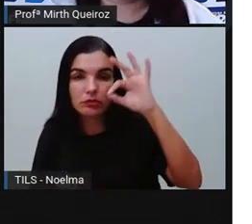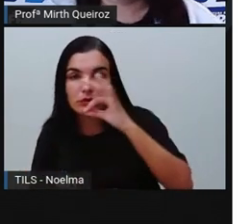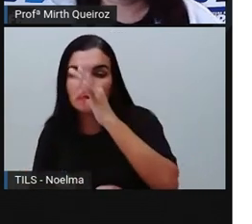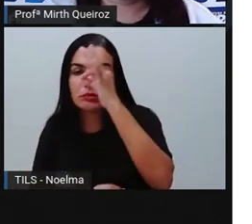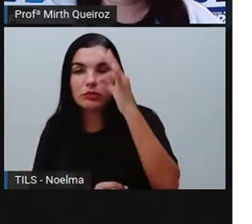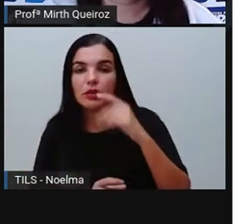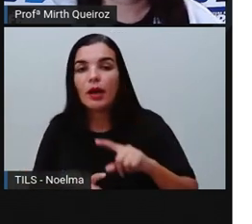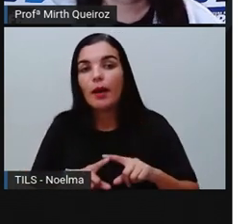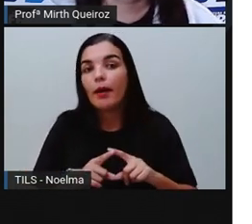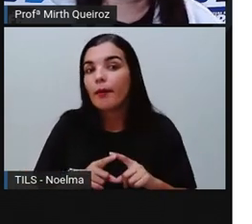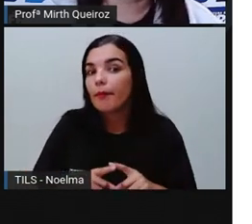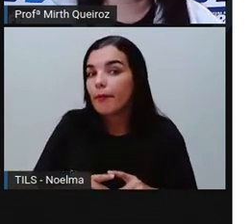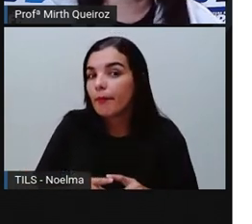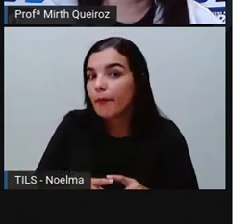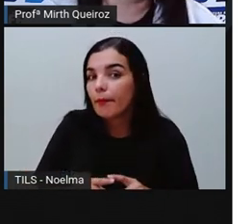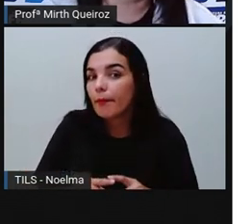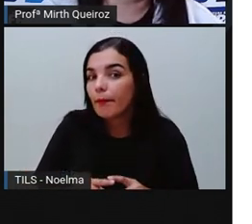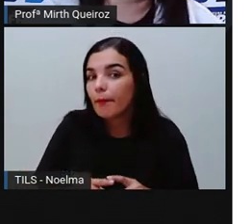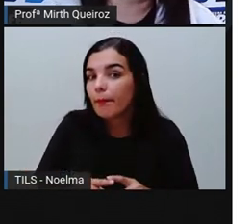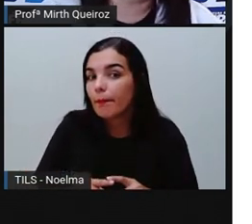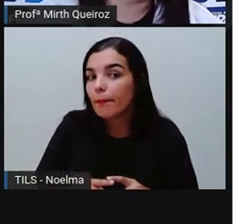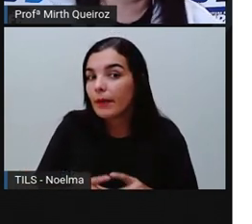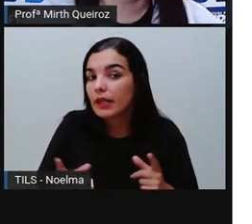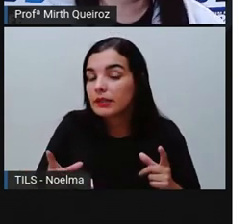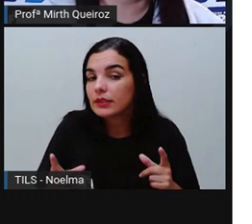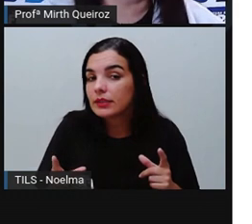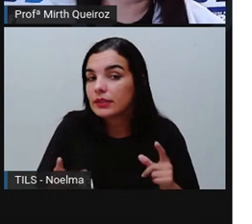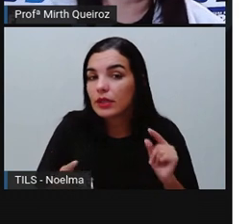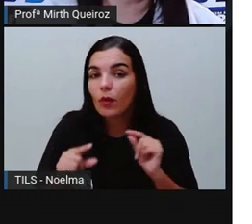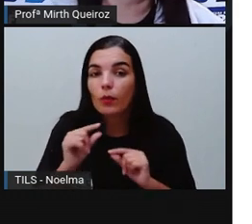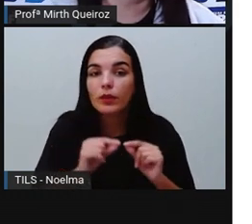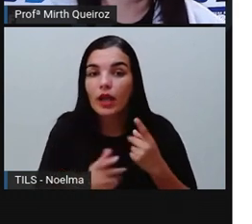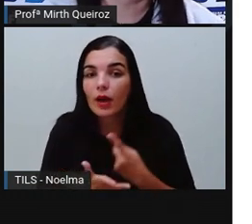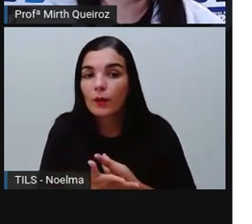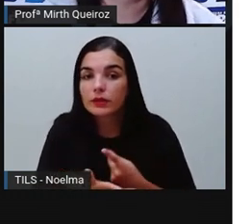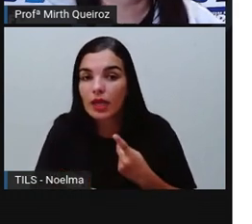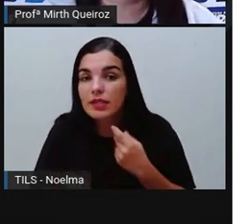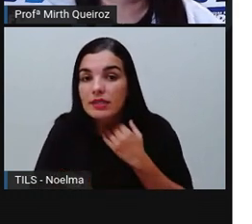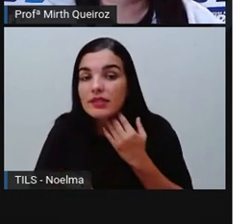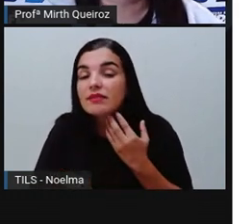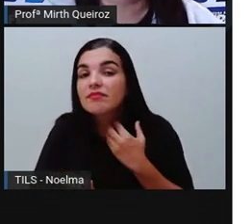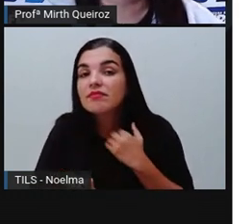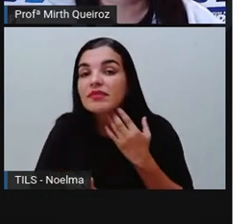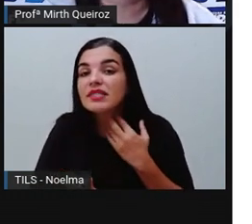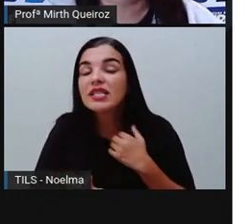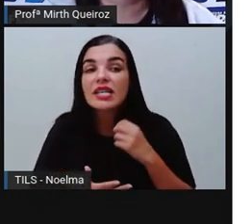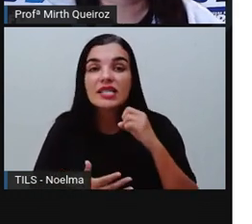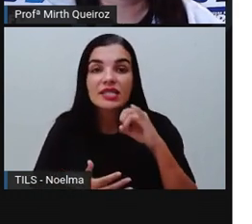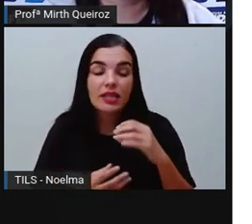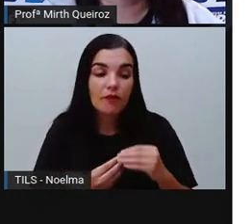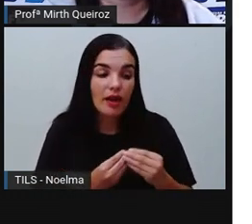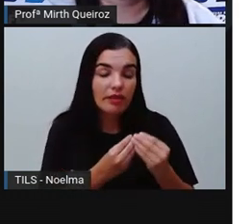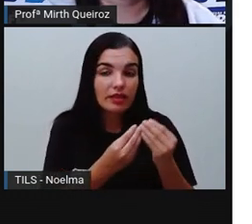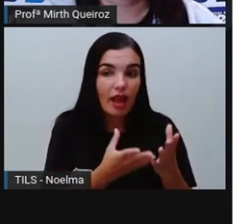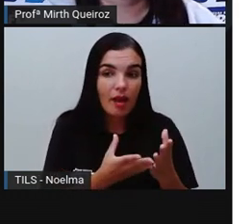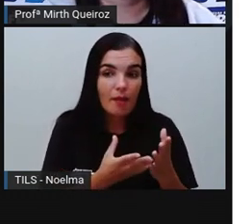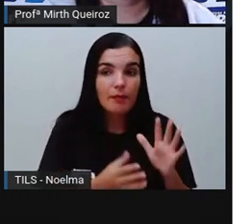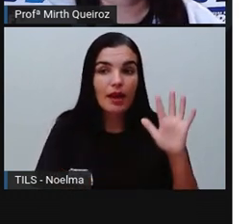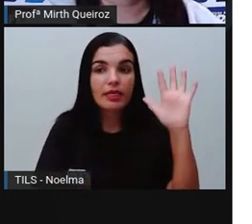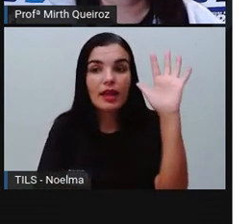nada é em vão, nada que você oferece para a natureza, como eu falei para vocês,